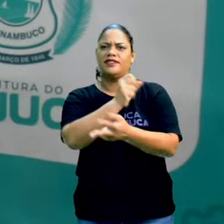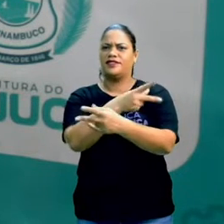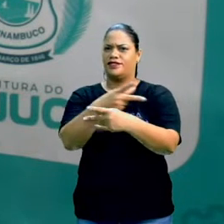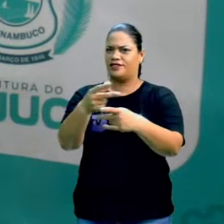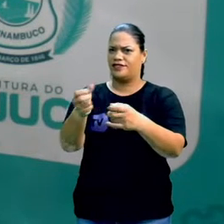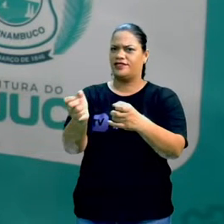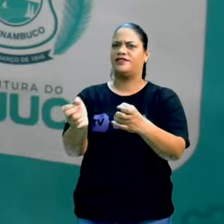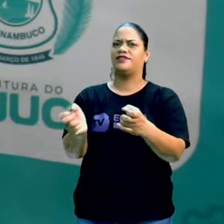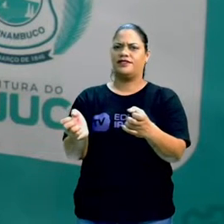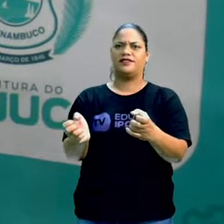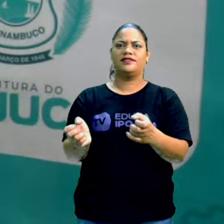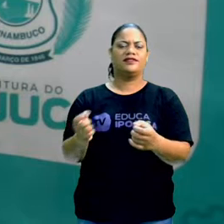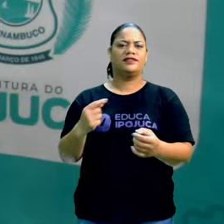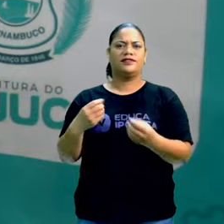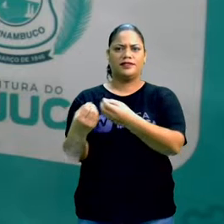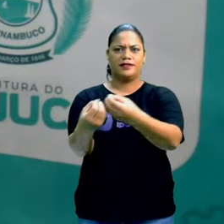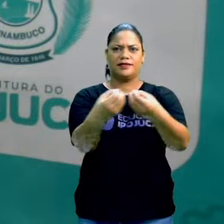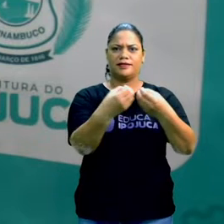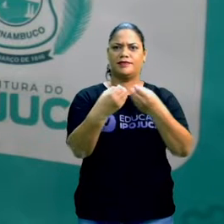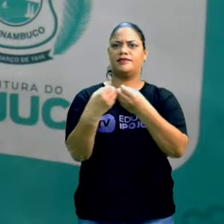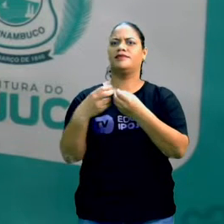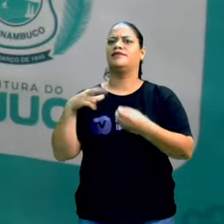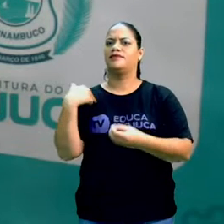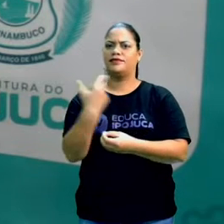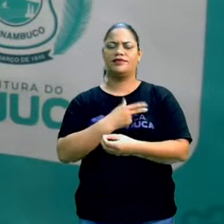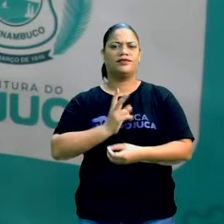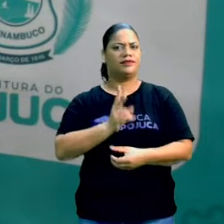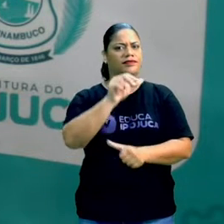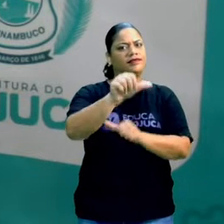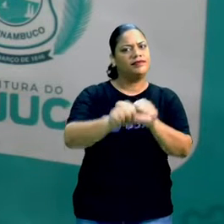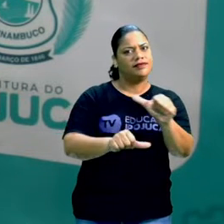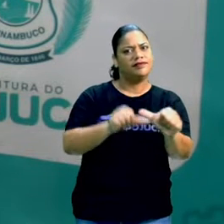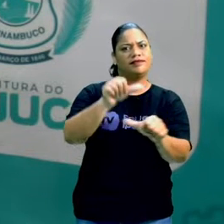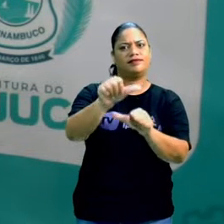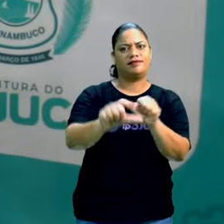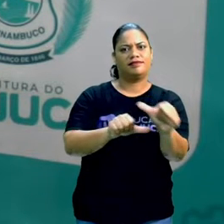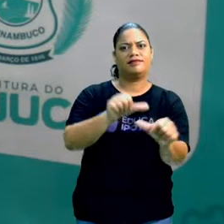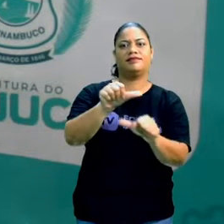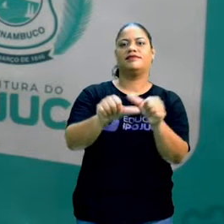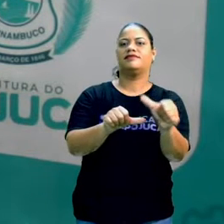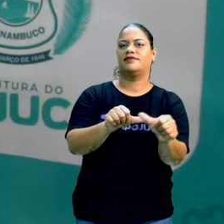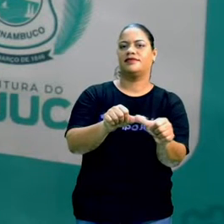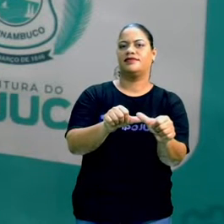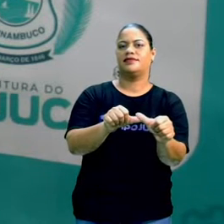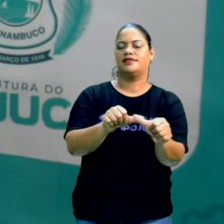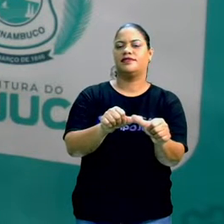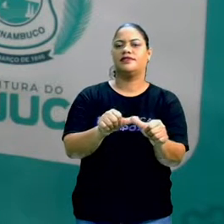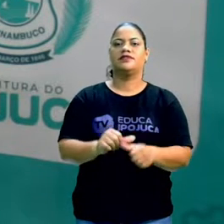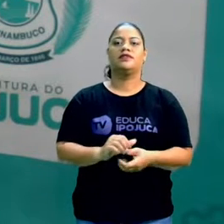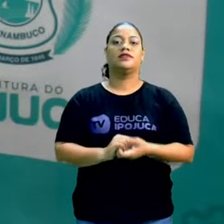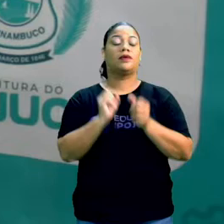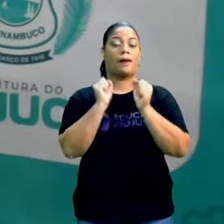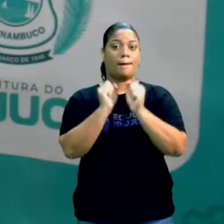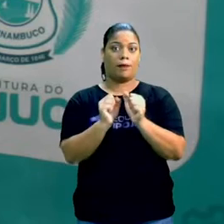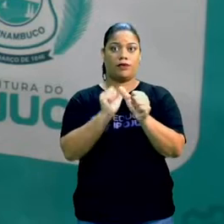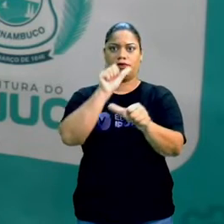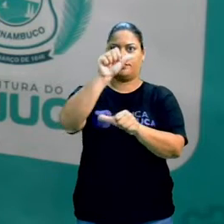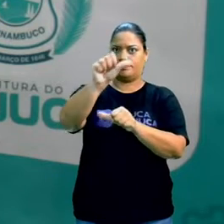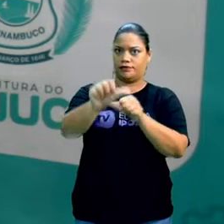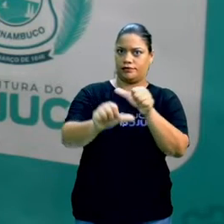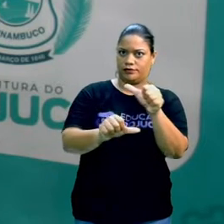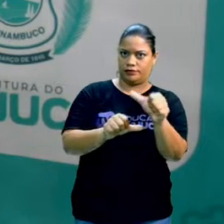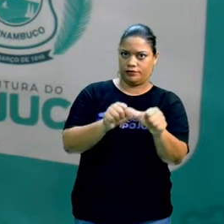coisas, a nossa volta está sempre se transformando. Então vamos aprender quando é que pode ser